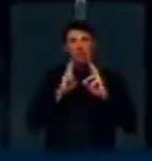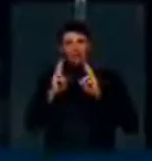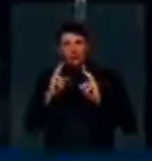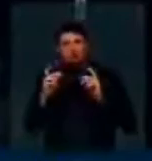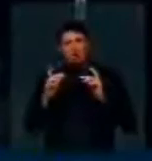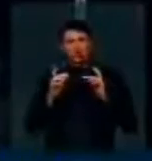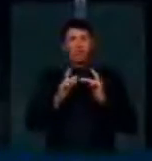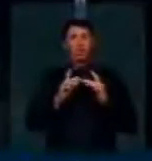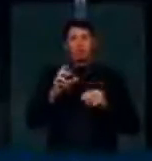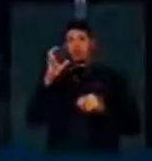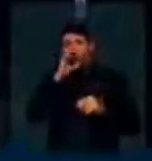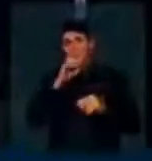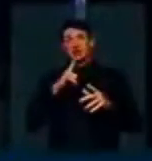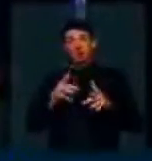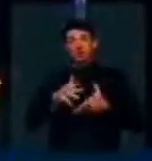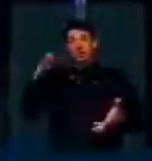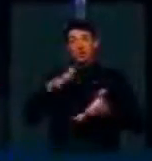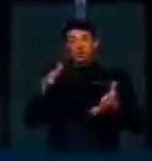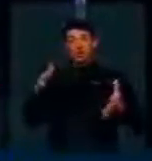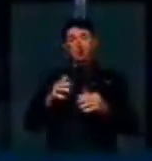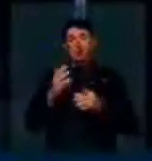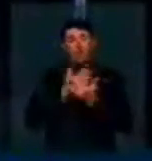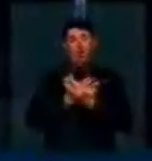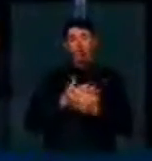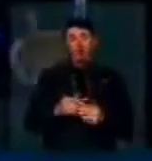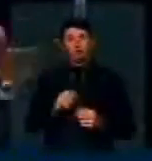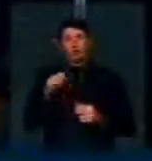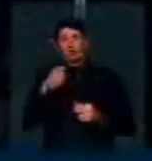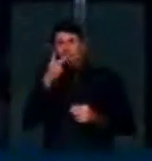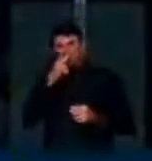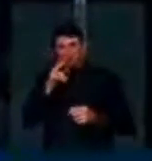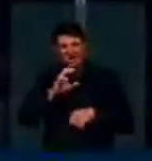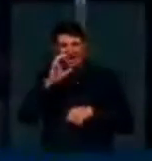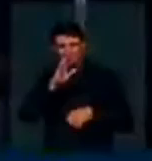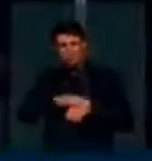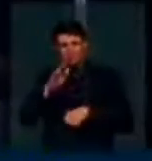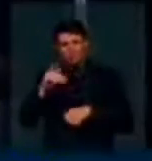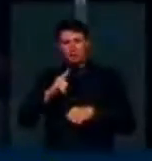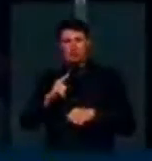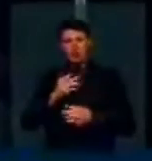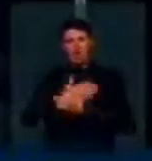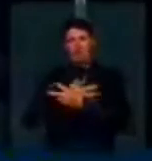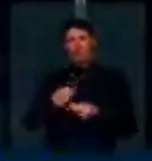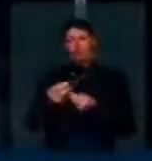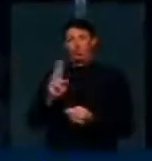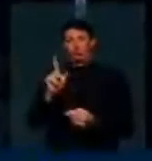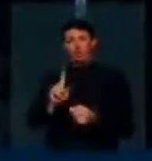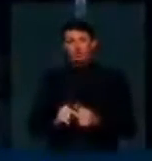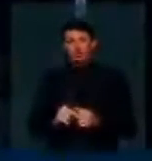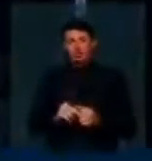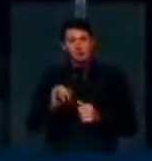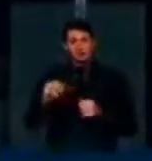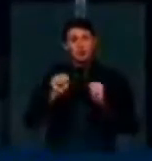velocidade está associada a tamanho de arquivo. Ou alguém acha que eu vou botar mais velocidade e não tenho arquivo para oferecer. Se eu posso